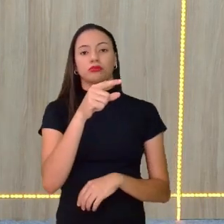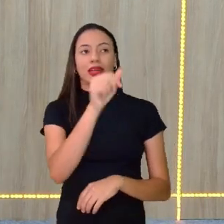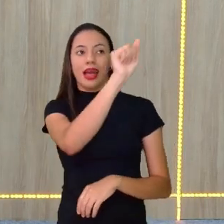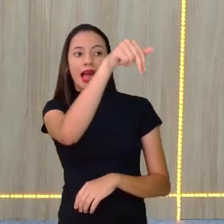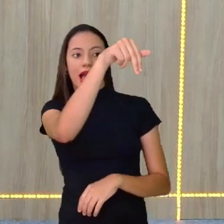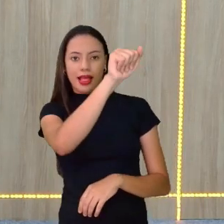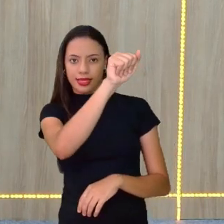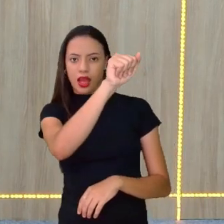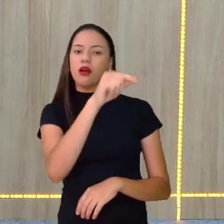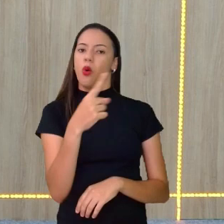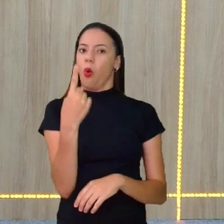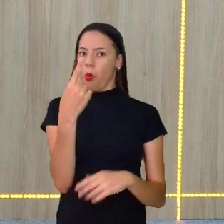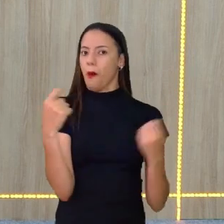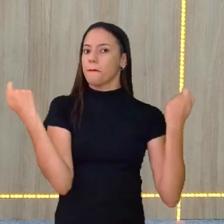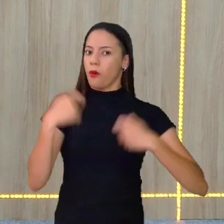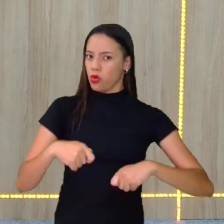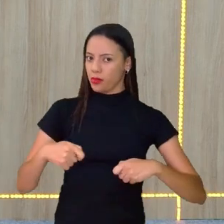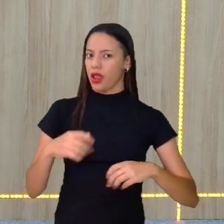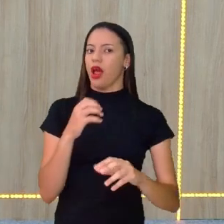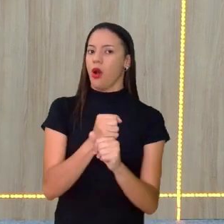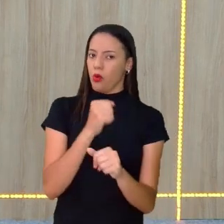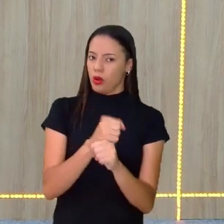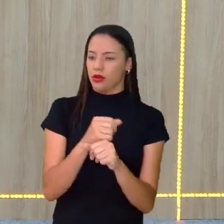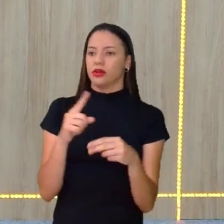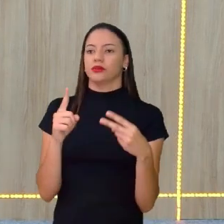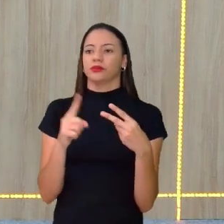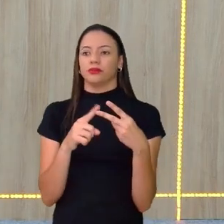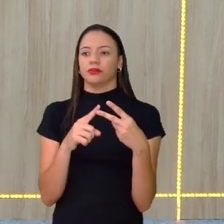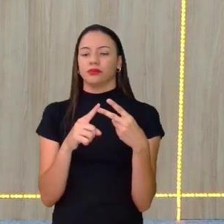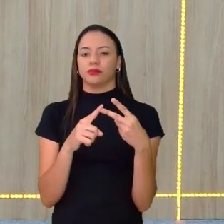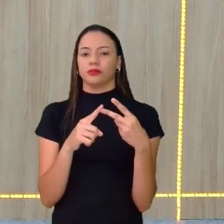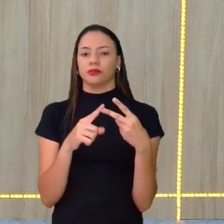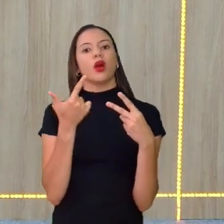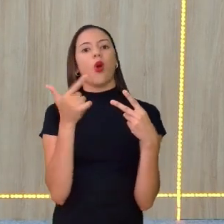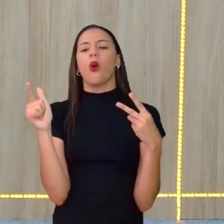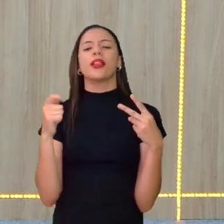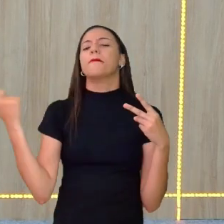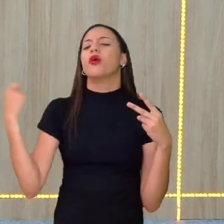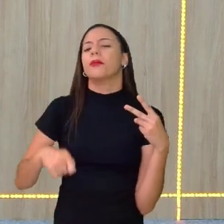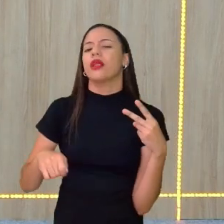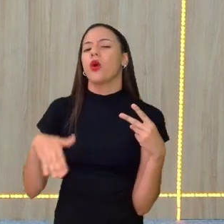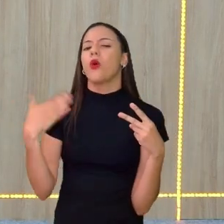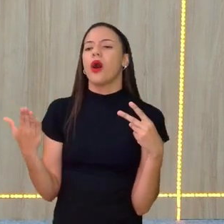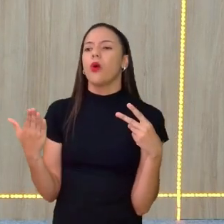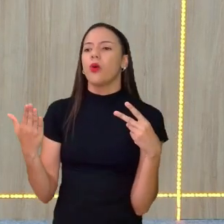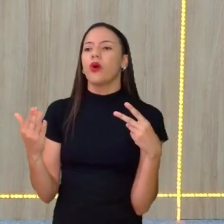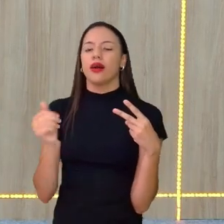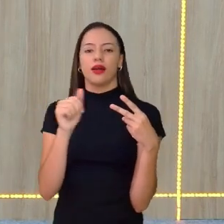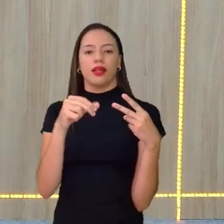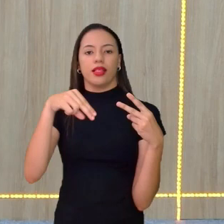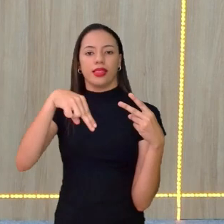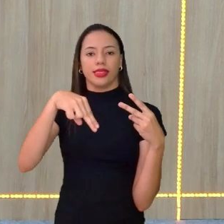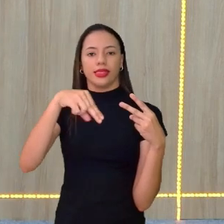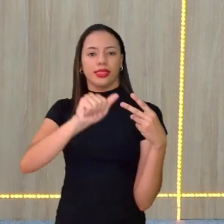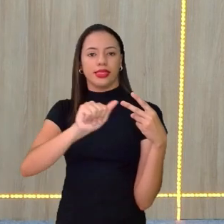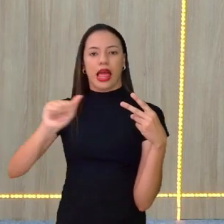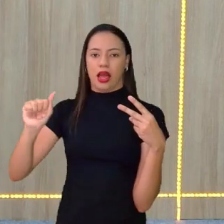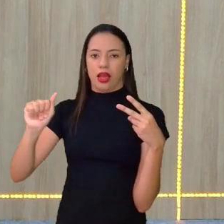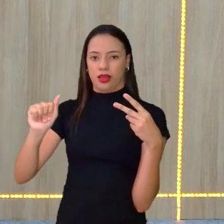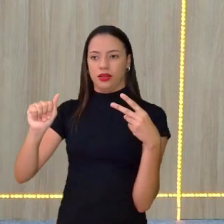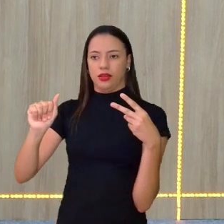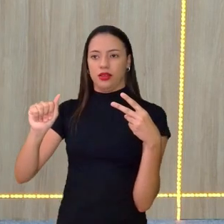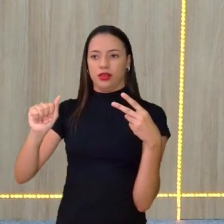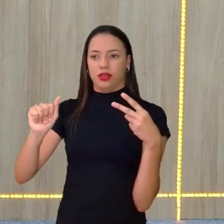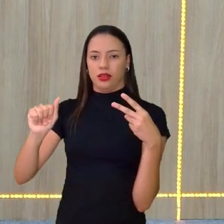possibilidade. Tá certo? Já são três, vamos fazer aqui. Se eu posso colocar outra possibilidade. Na, ó. Na.